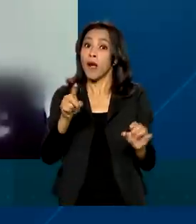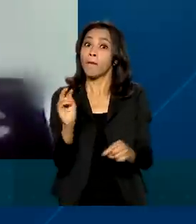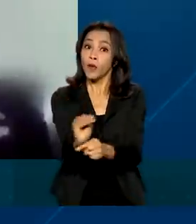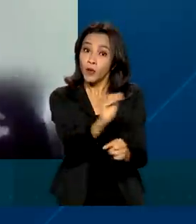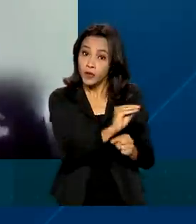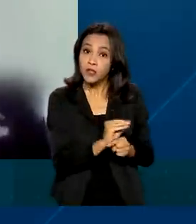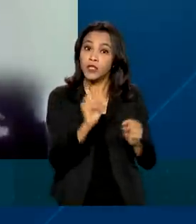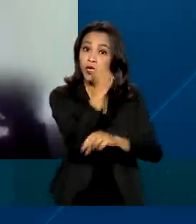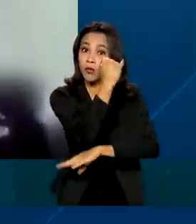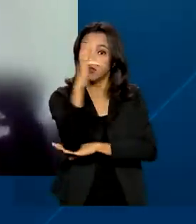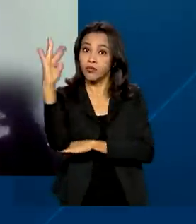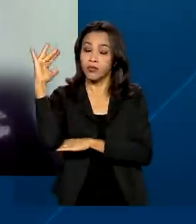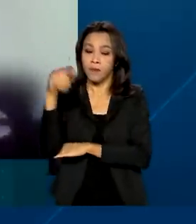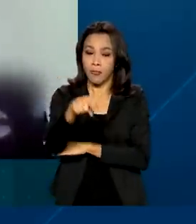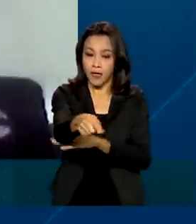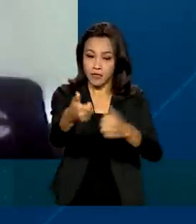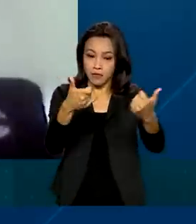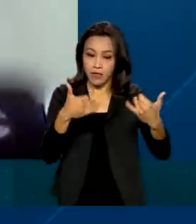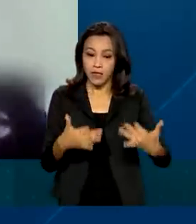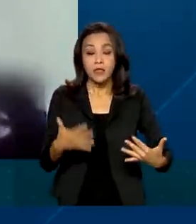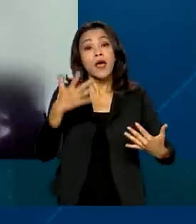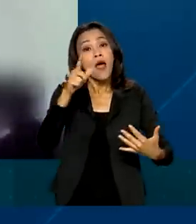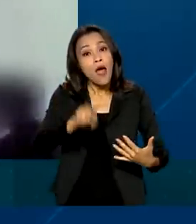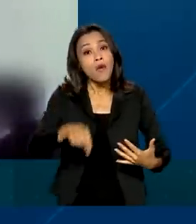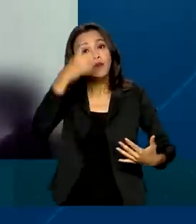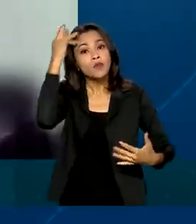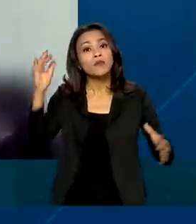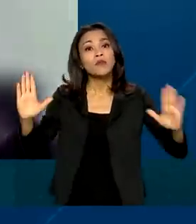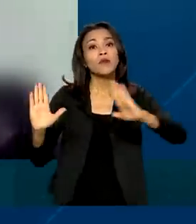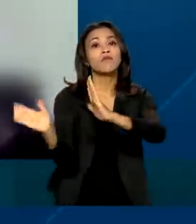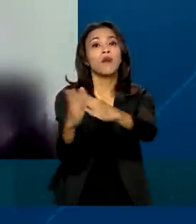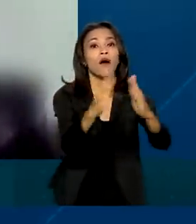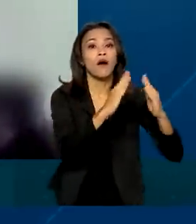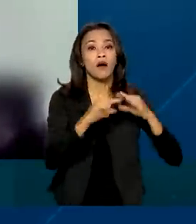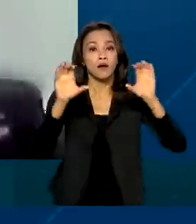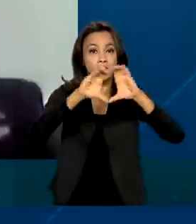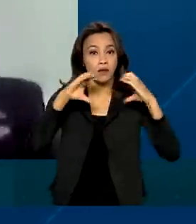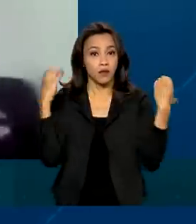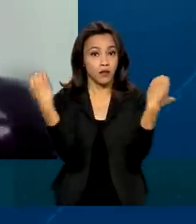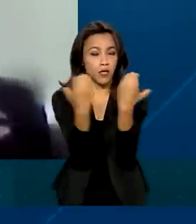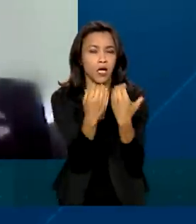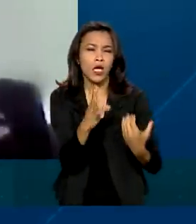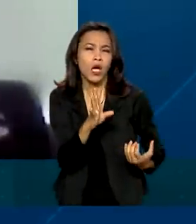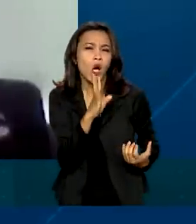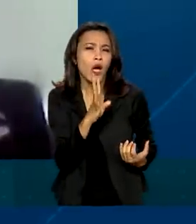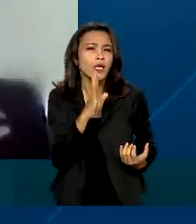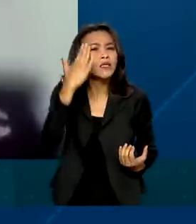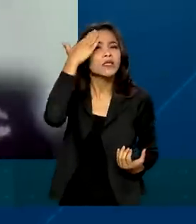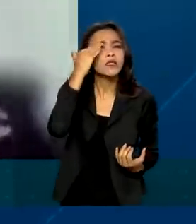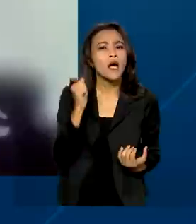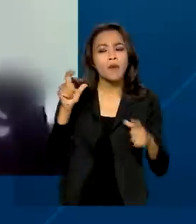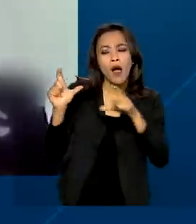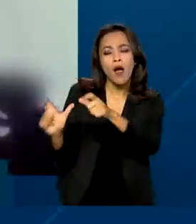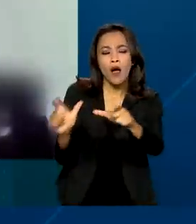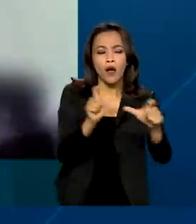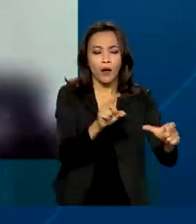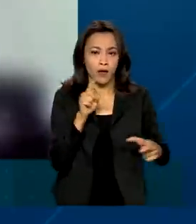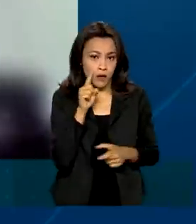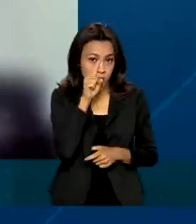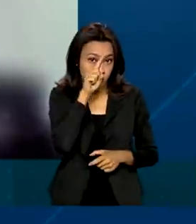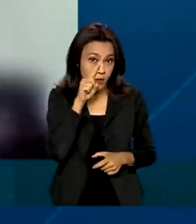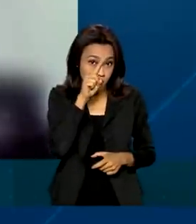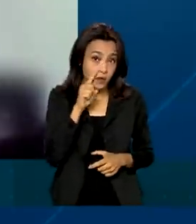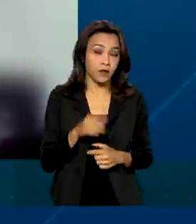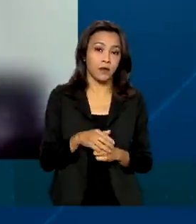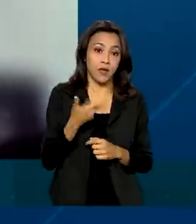pessoas que moram nas comunidades e que têm o conhecimento e a vivência nas áreas de risco, e